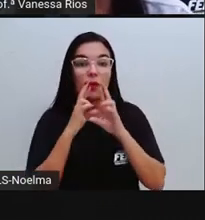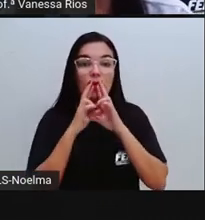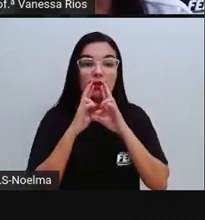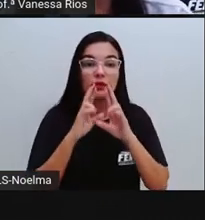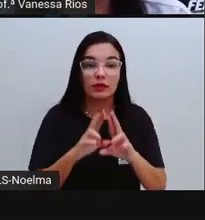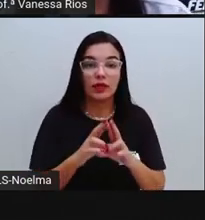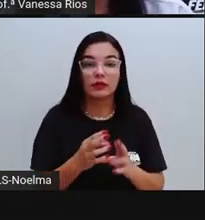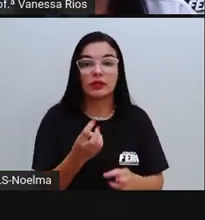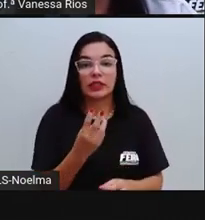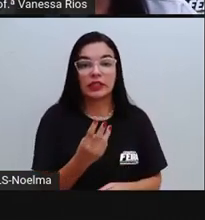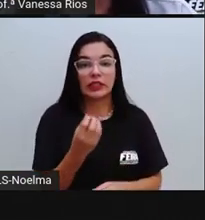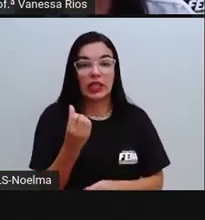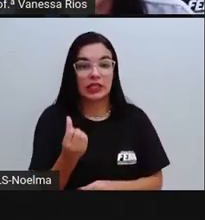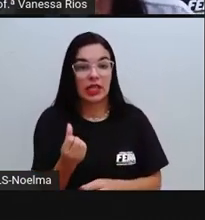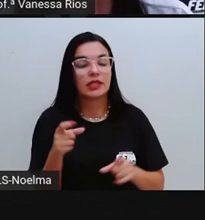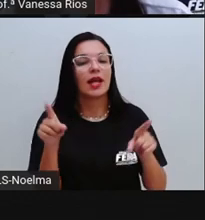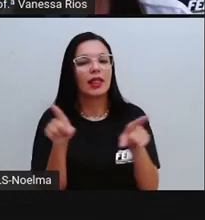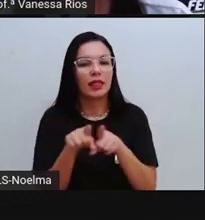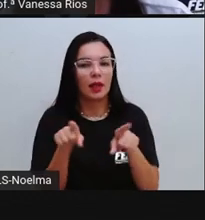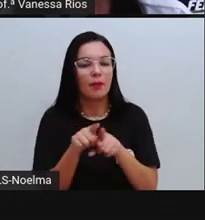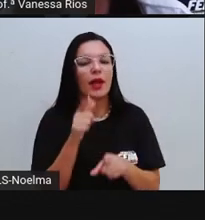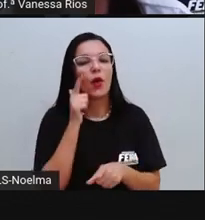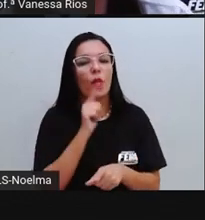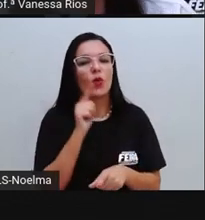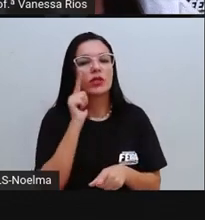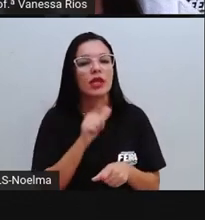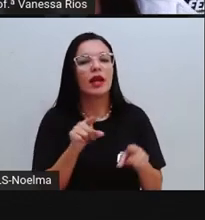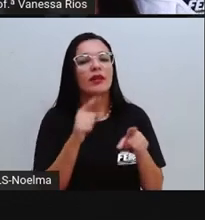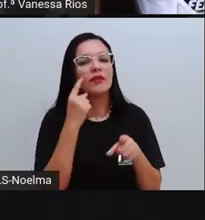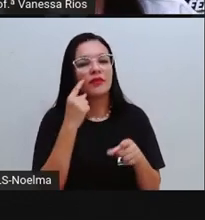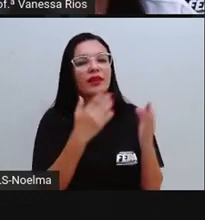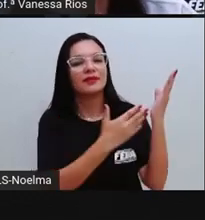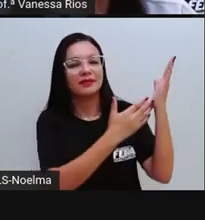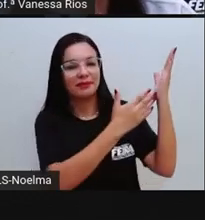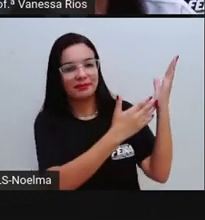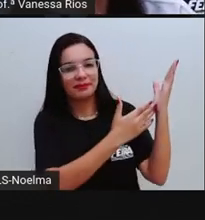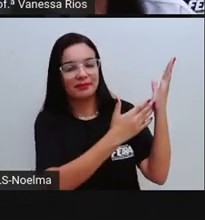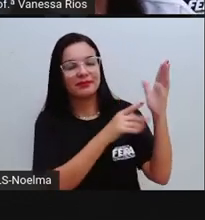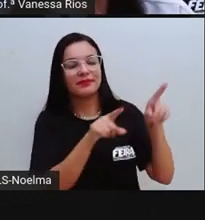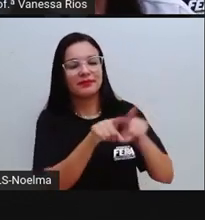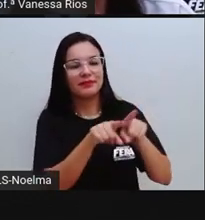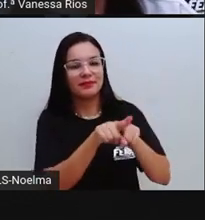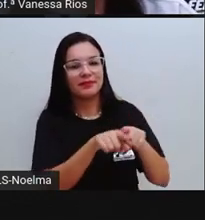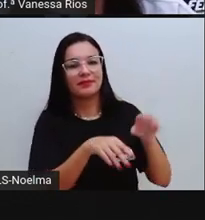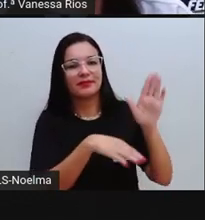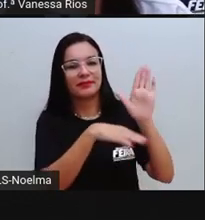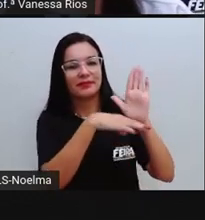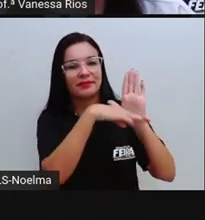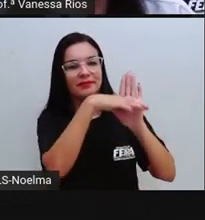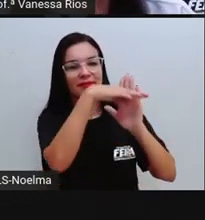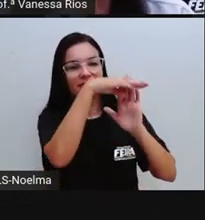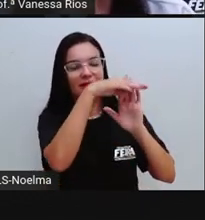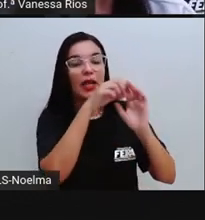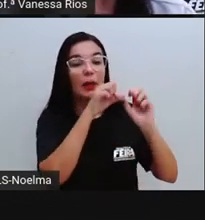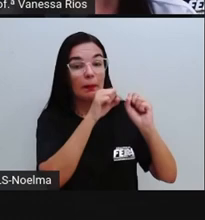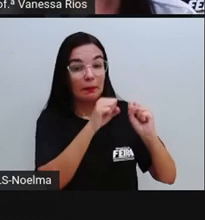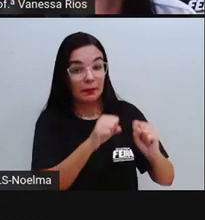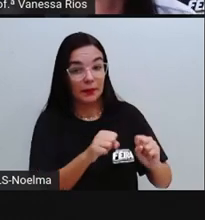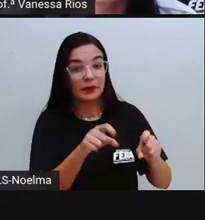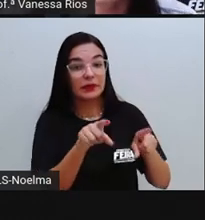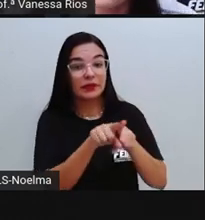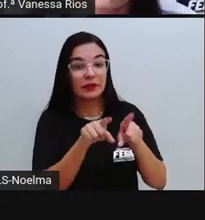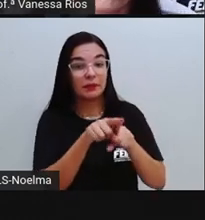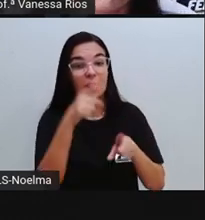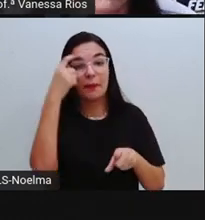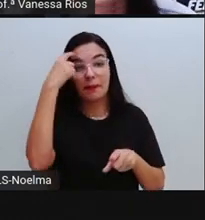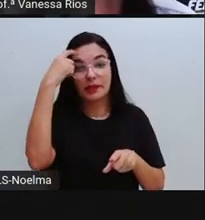possibilidades, a gente também consegue identificar aí o mesmo processo. Também é possível pensar numa